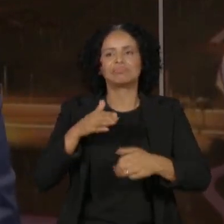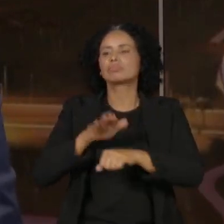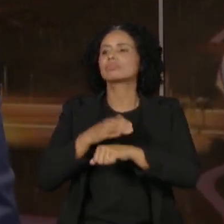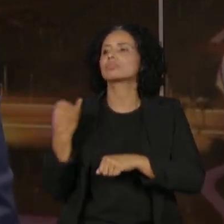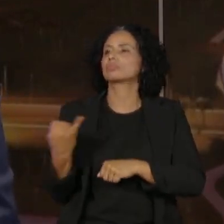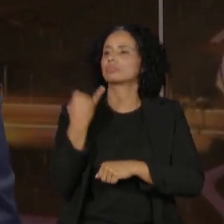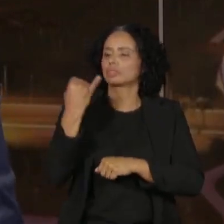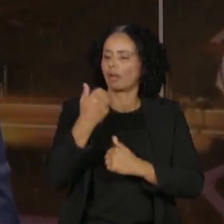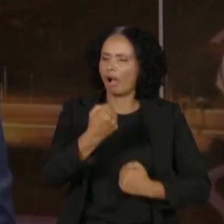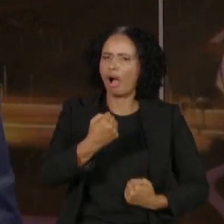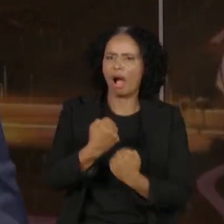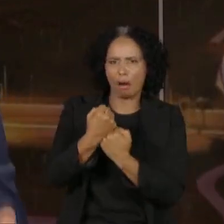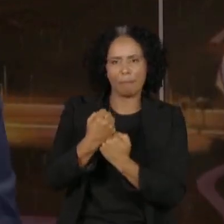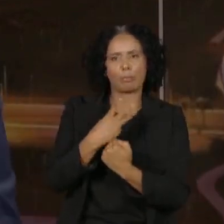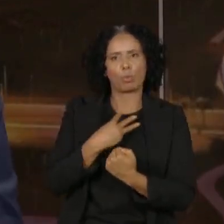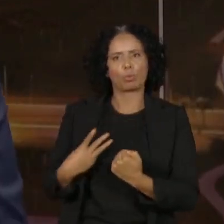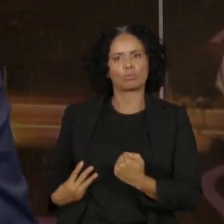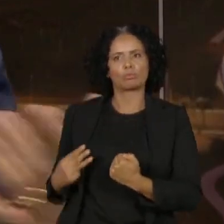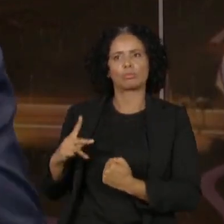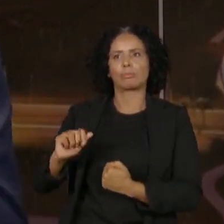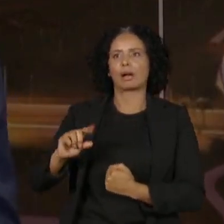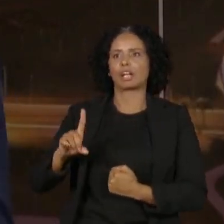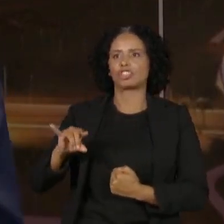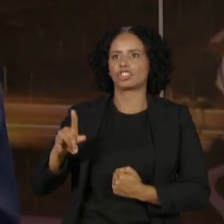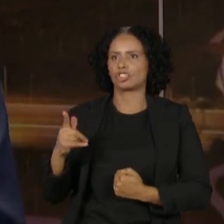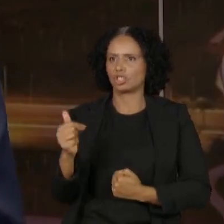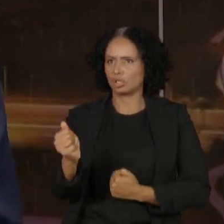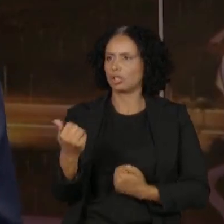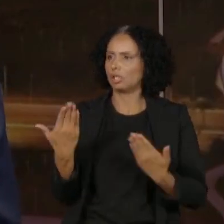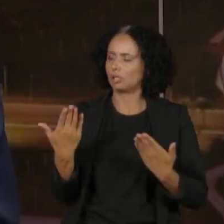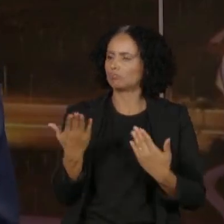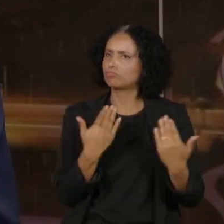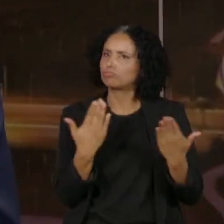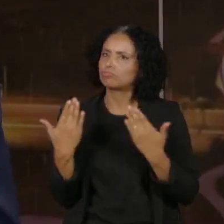levando, inclusive, conteúdo programático para discutir com as comissões do Congresso.